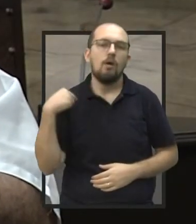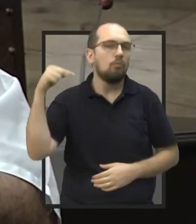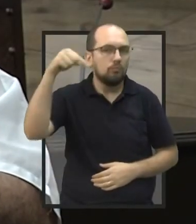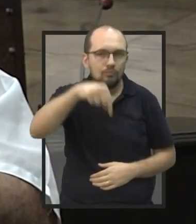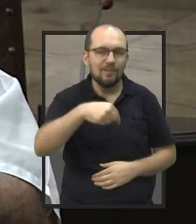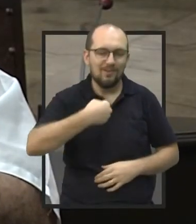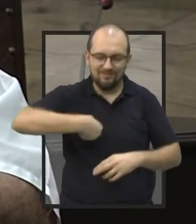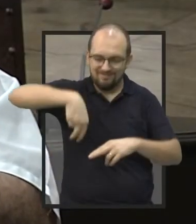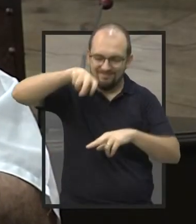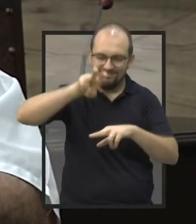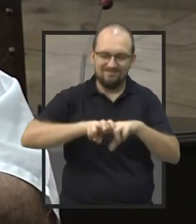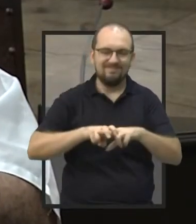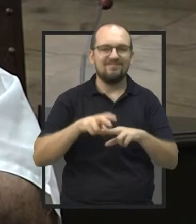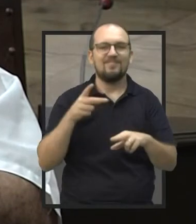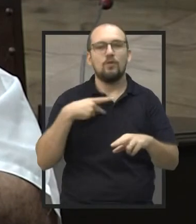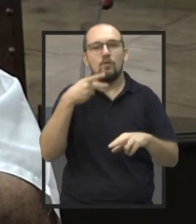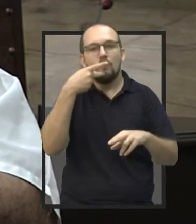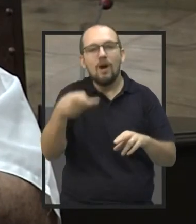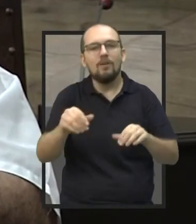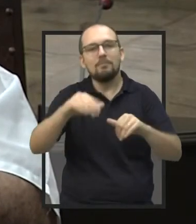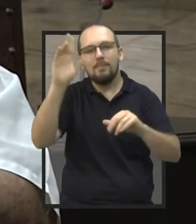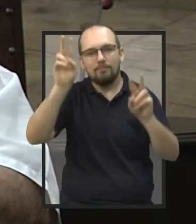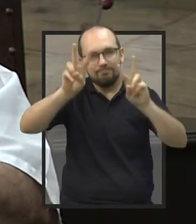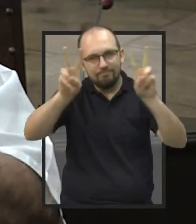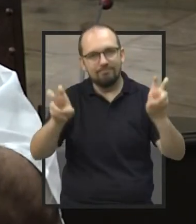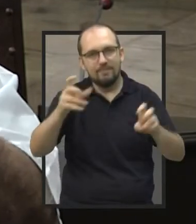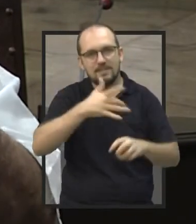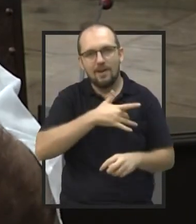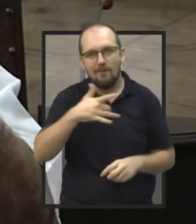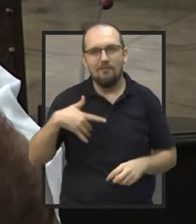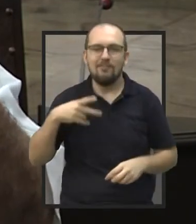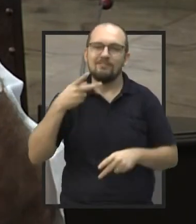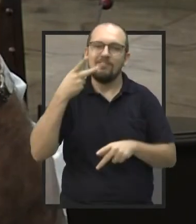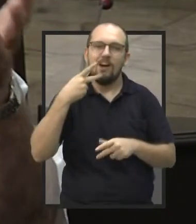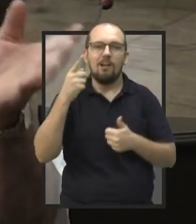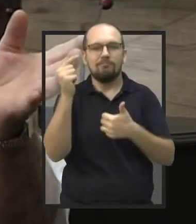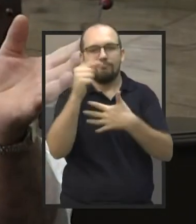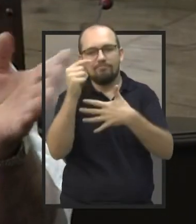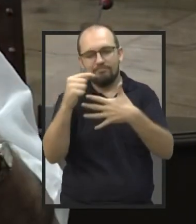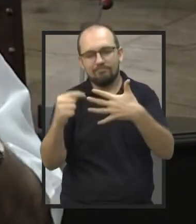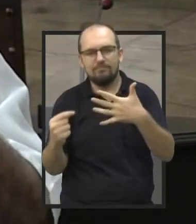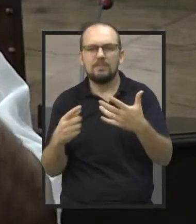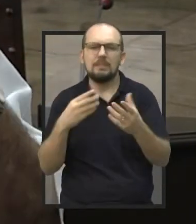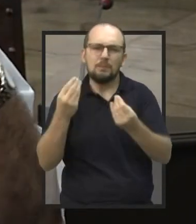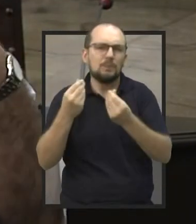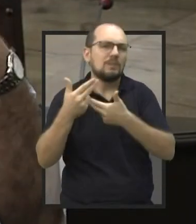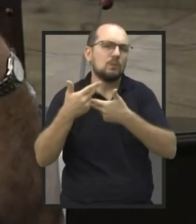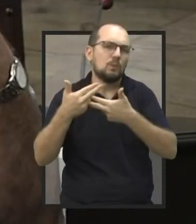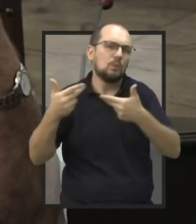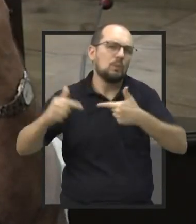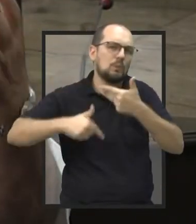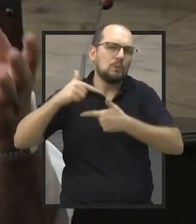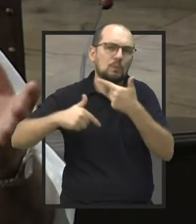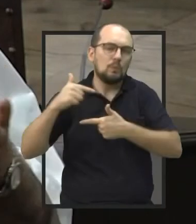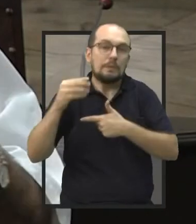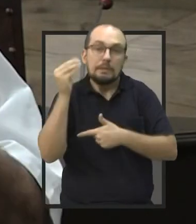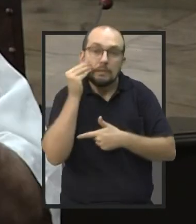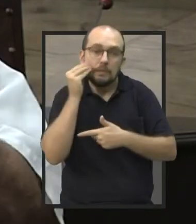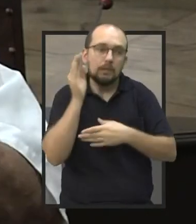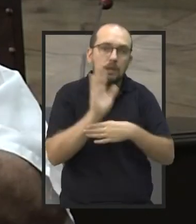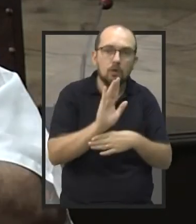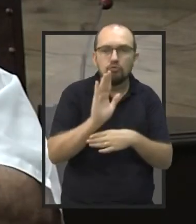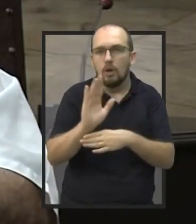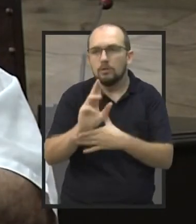eu sento aqui, falo mais sobre a área da saúde. A gente faz muitas coisas e tenta ajudar